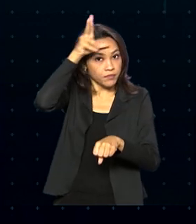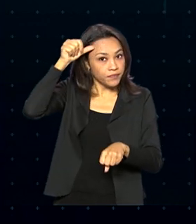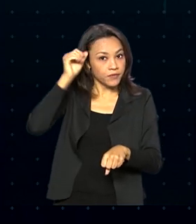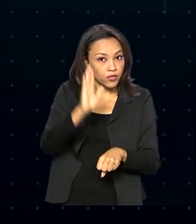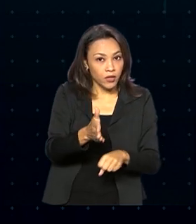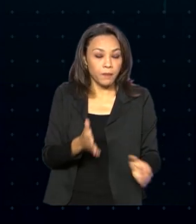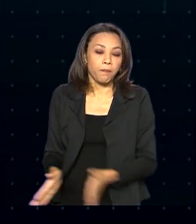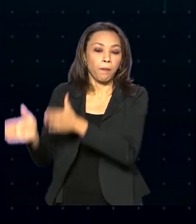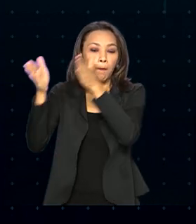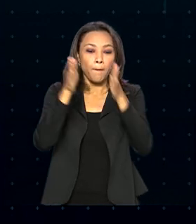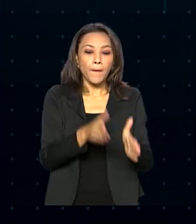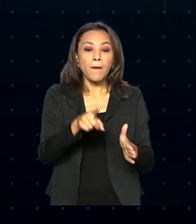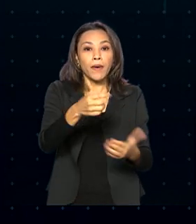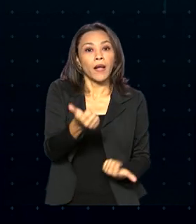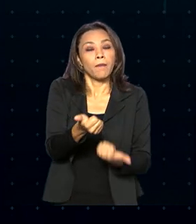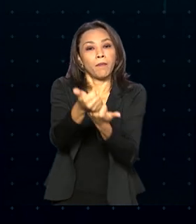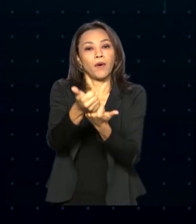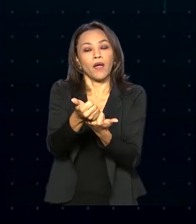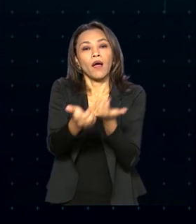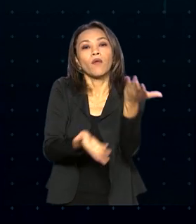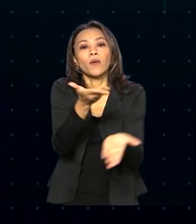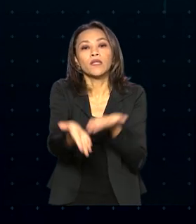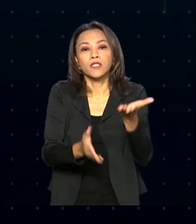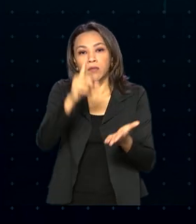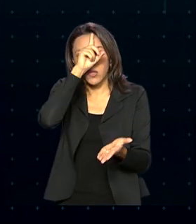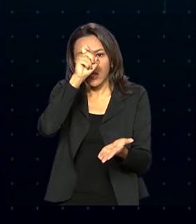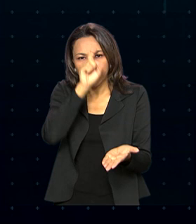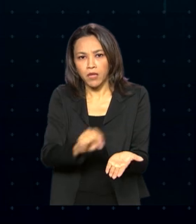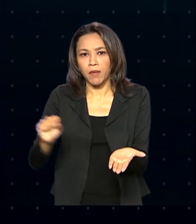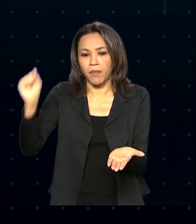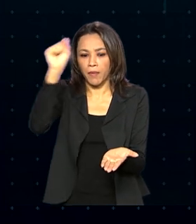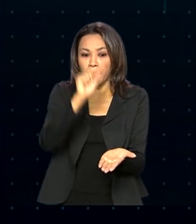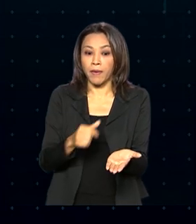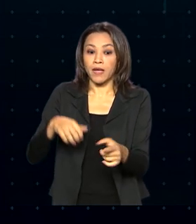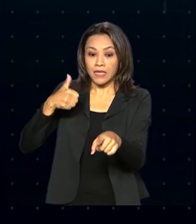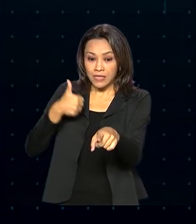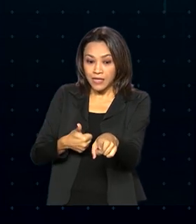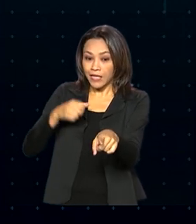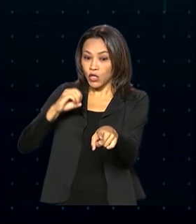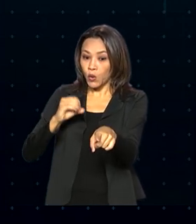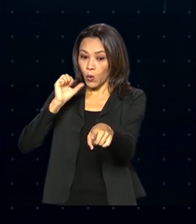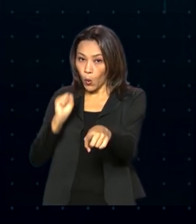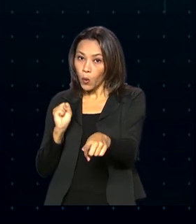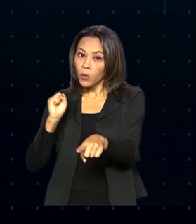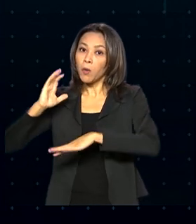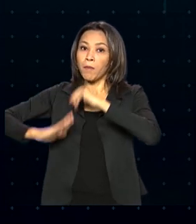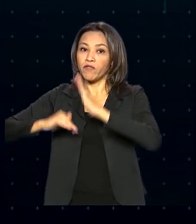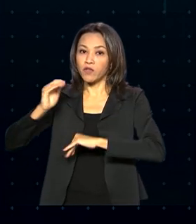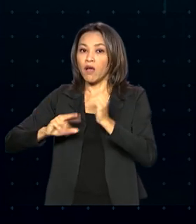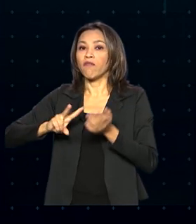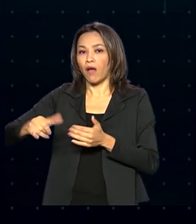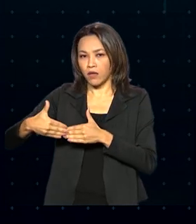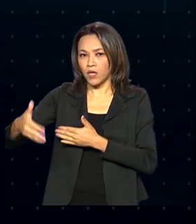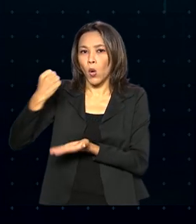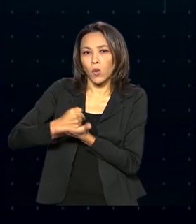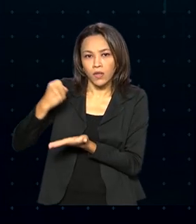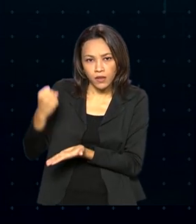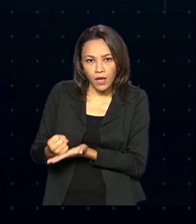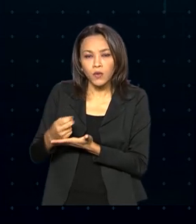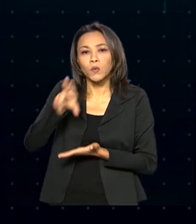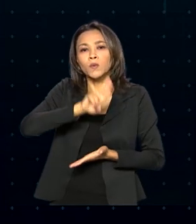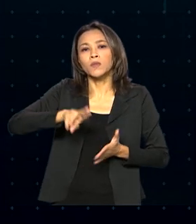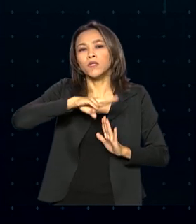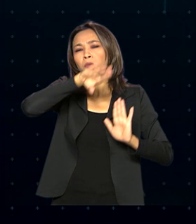reforçar o atendimento nas unidades básicas de saúde, 108 profissionais serão contratados por meio do programa Mais